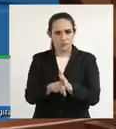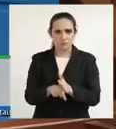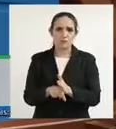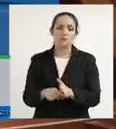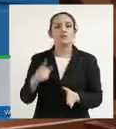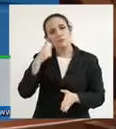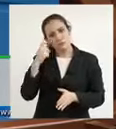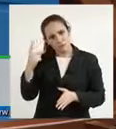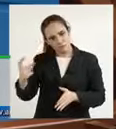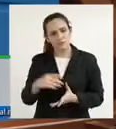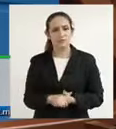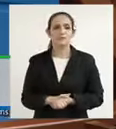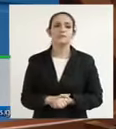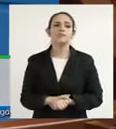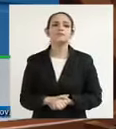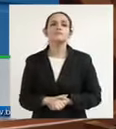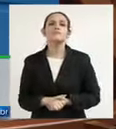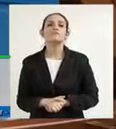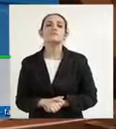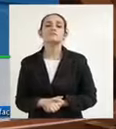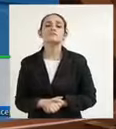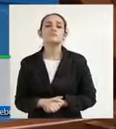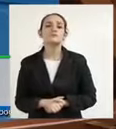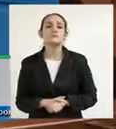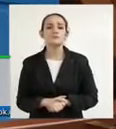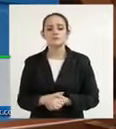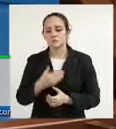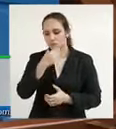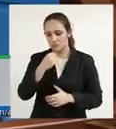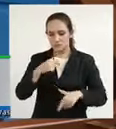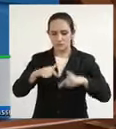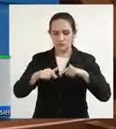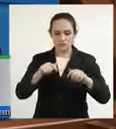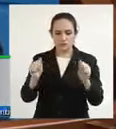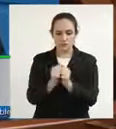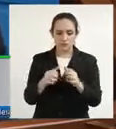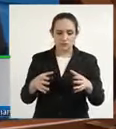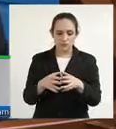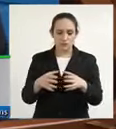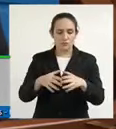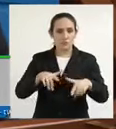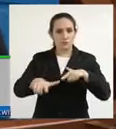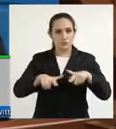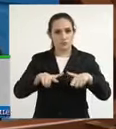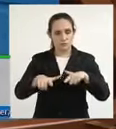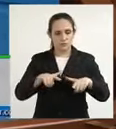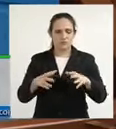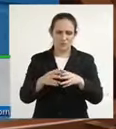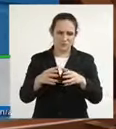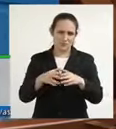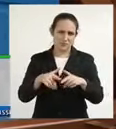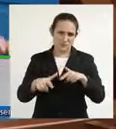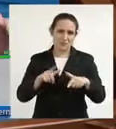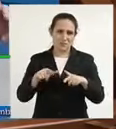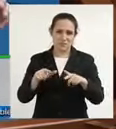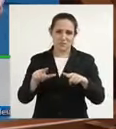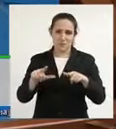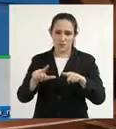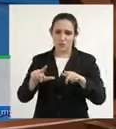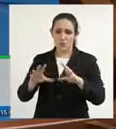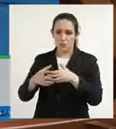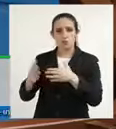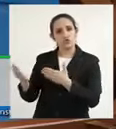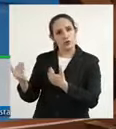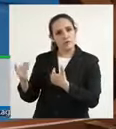porque ele trabalha muito com jovens e adolescentes, e aí ele colocou os índices de